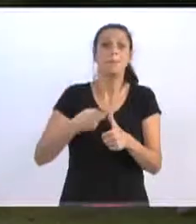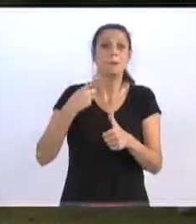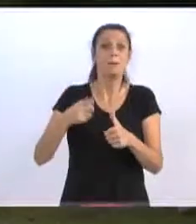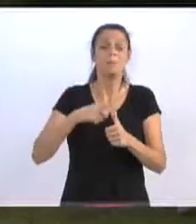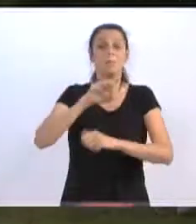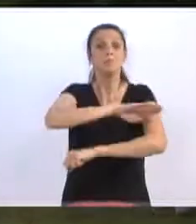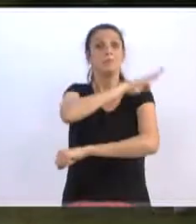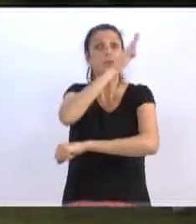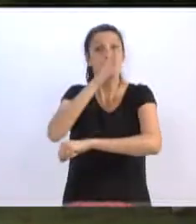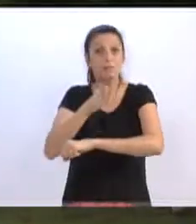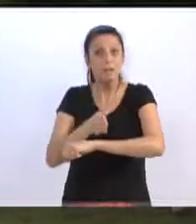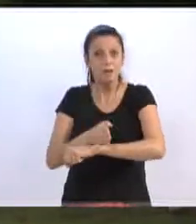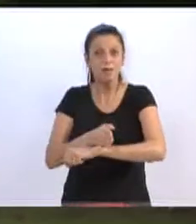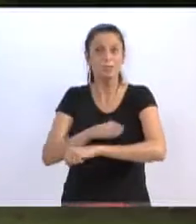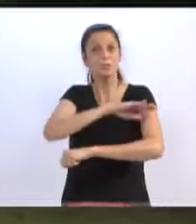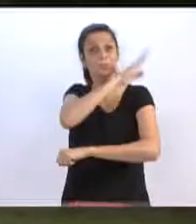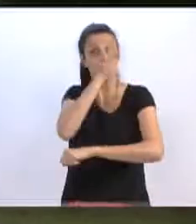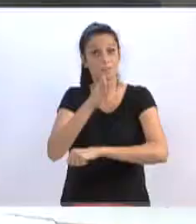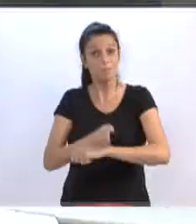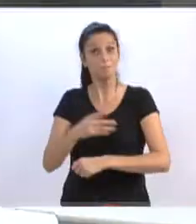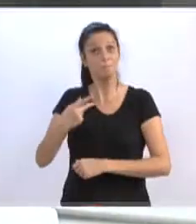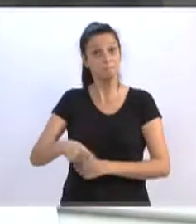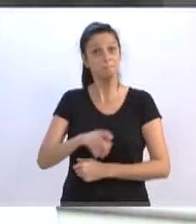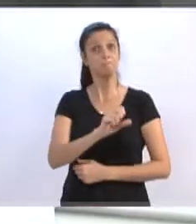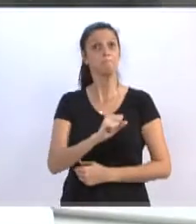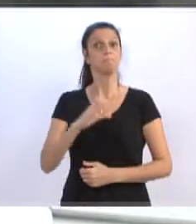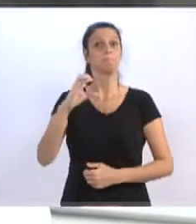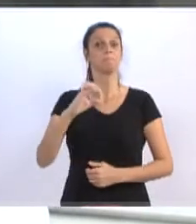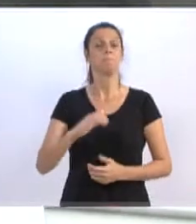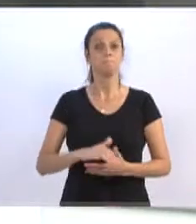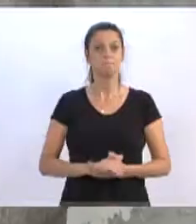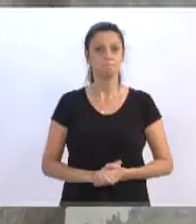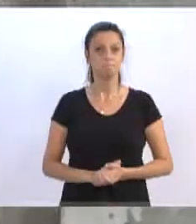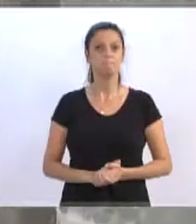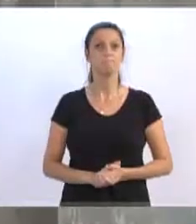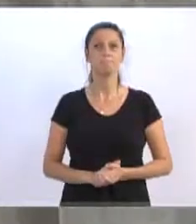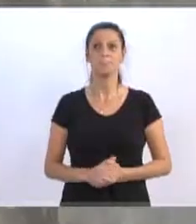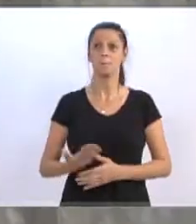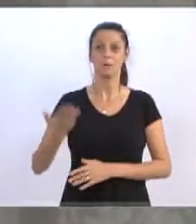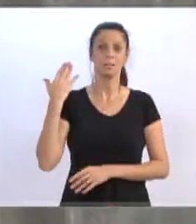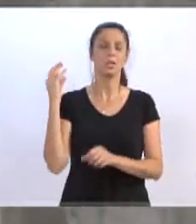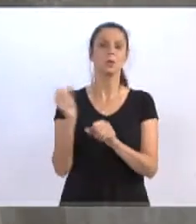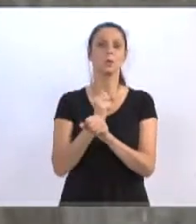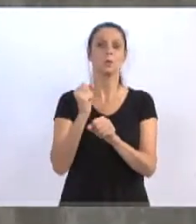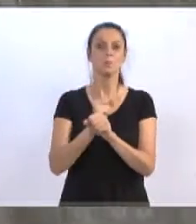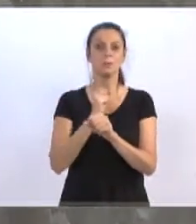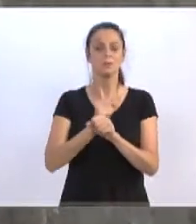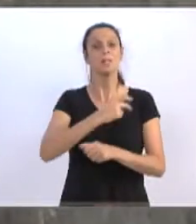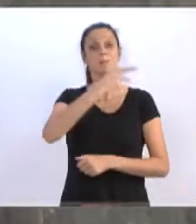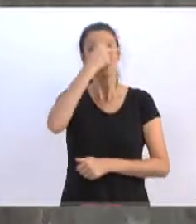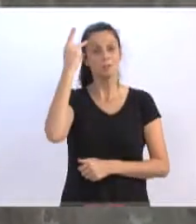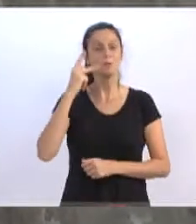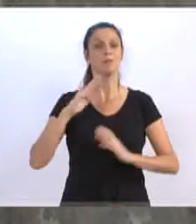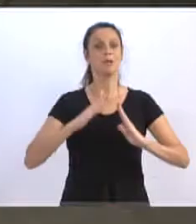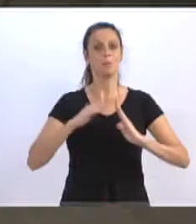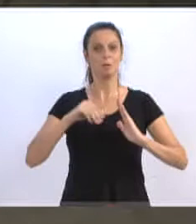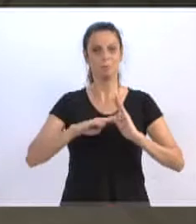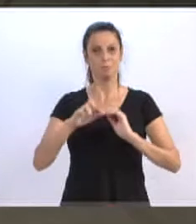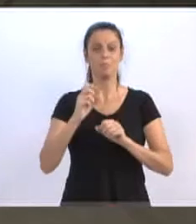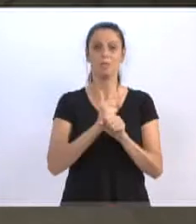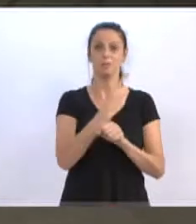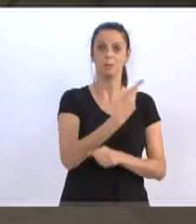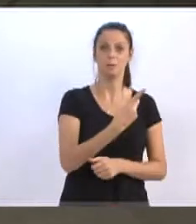ginásio coberto do Estado de Santa Catarina, construído por blumenauenses no ano de